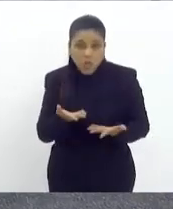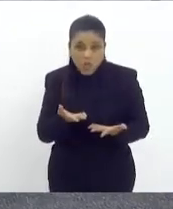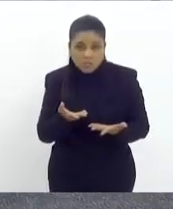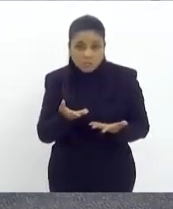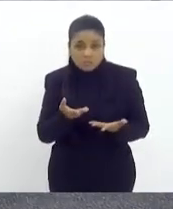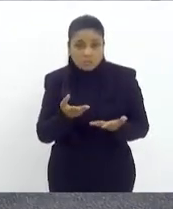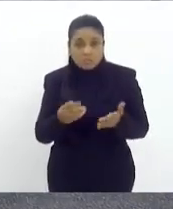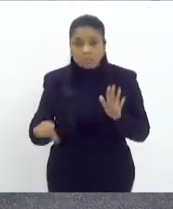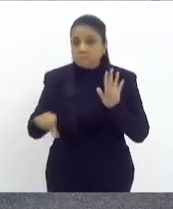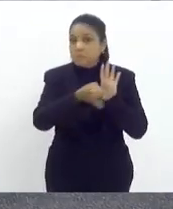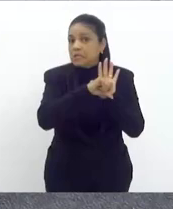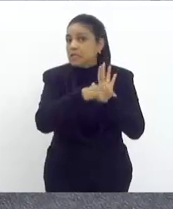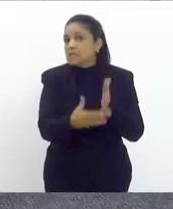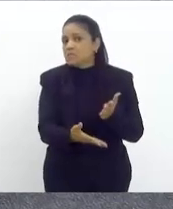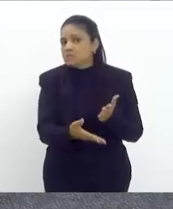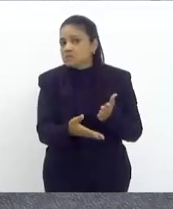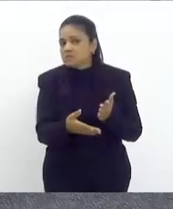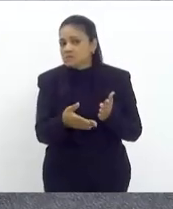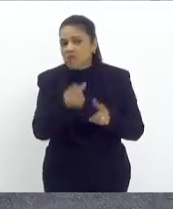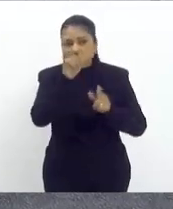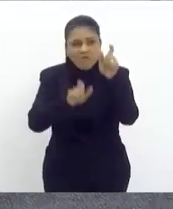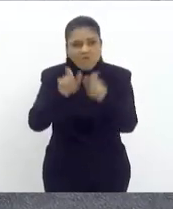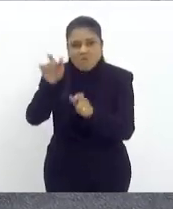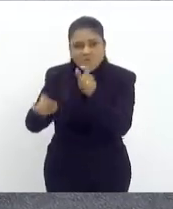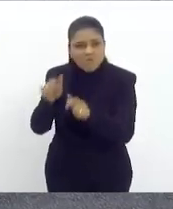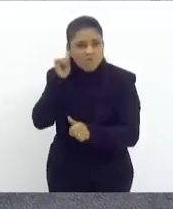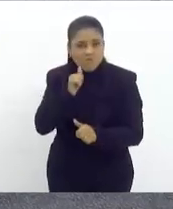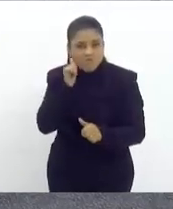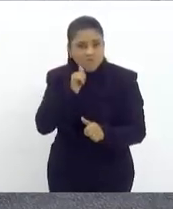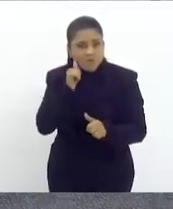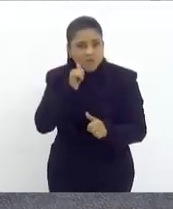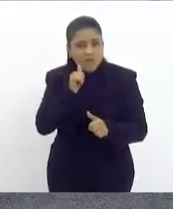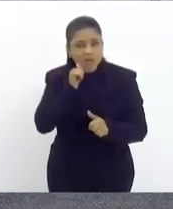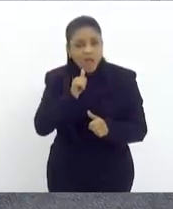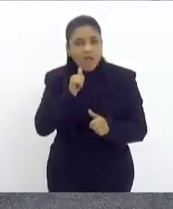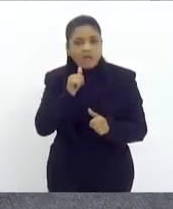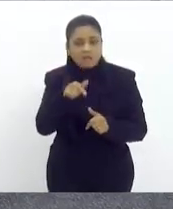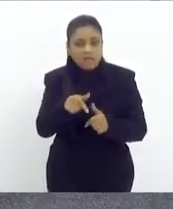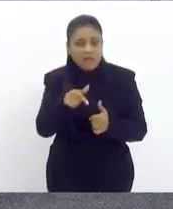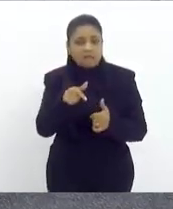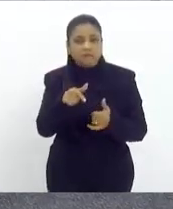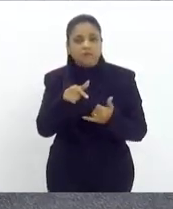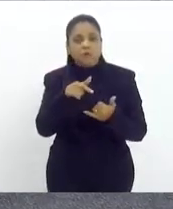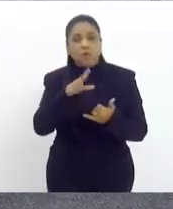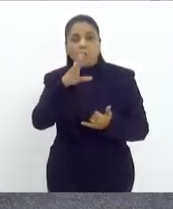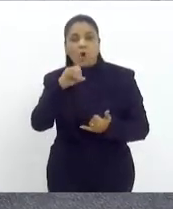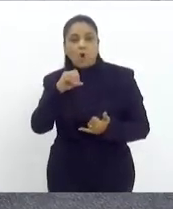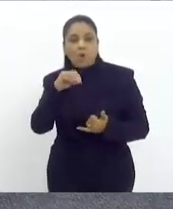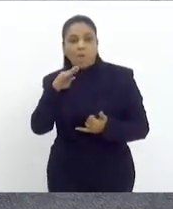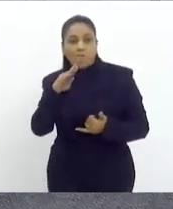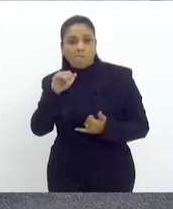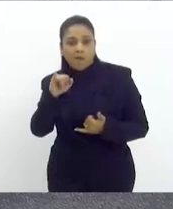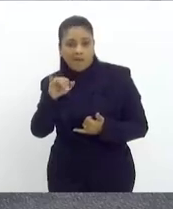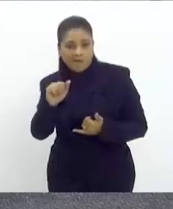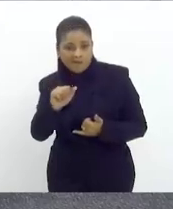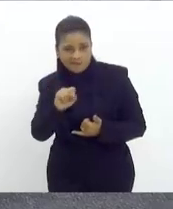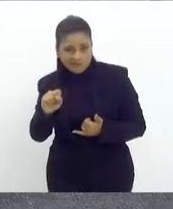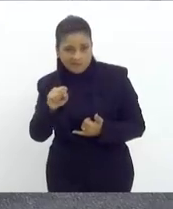criminosa a várias mulheres que, pelo que vossa excelência diz, foram autênticas cobaias. E só